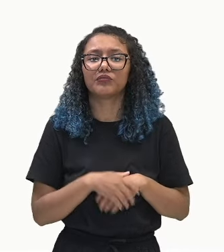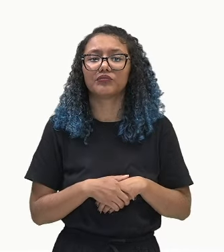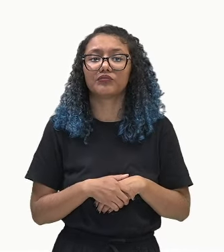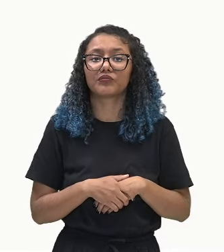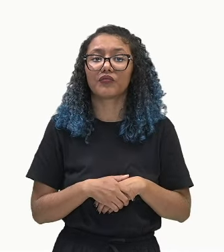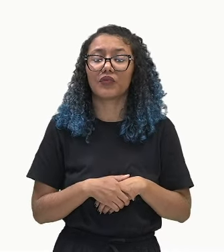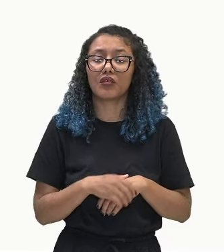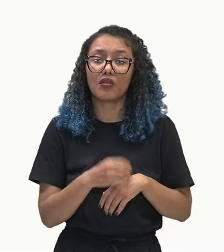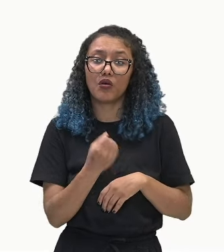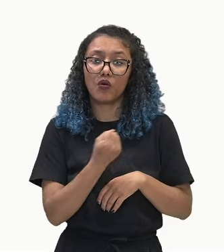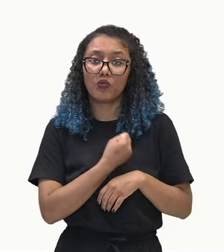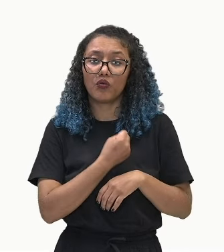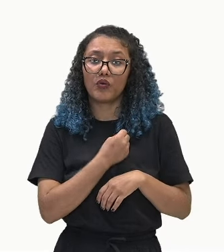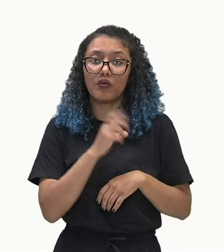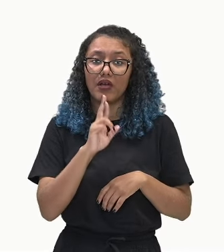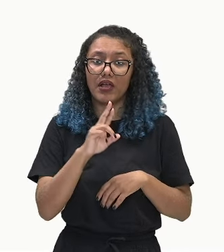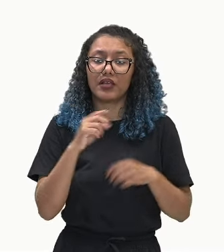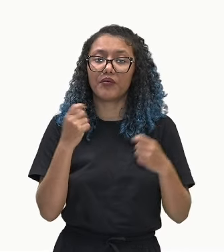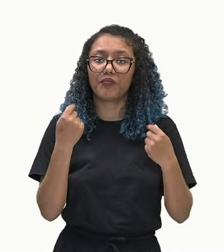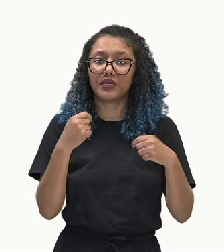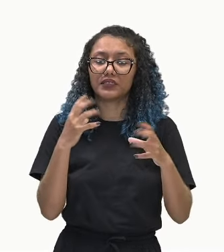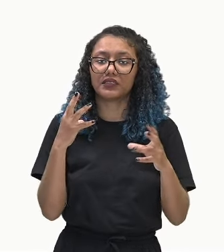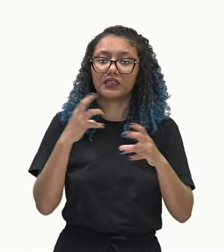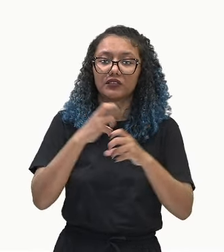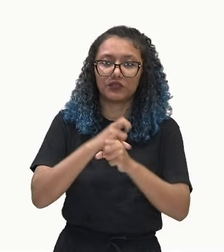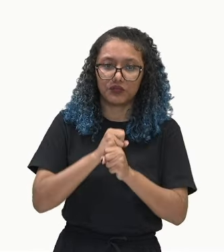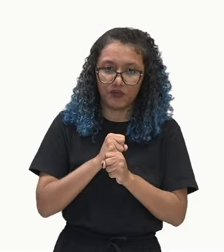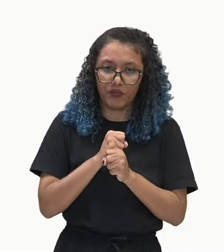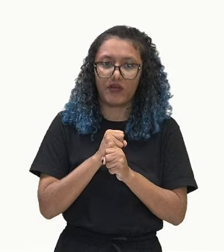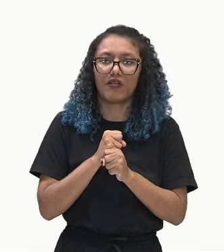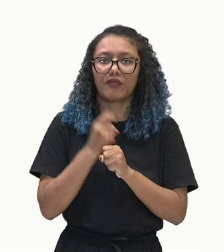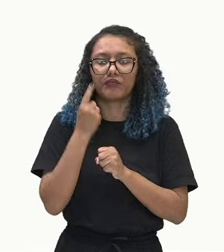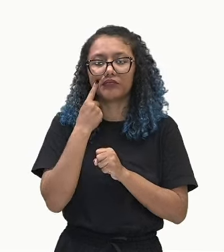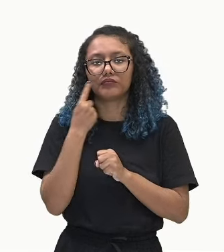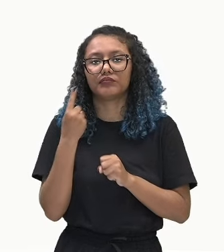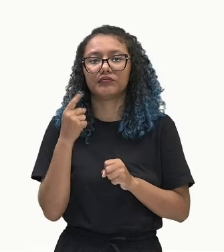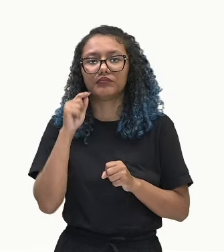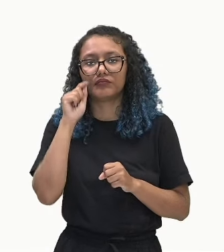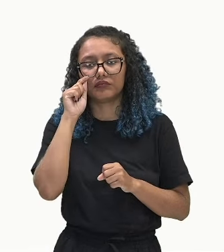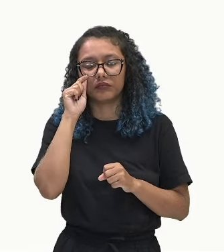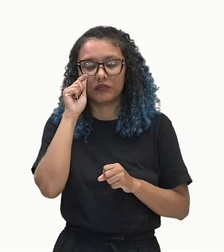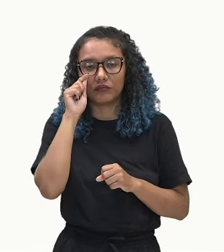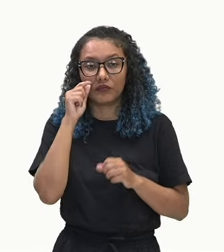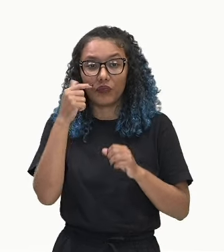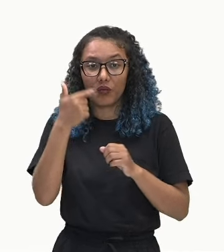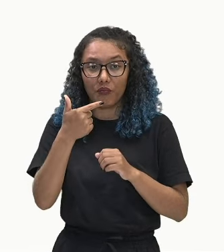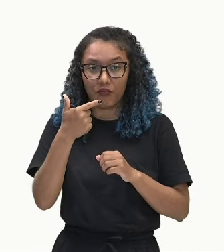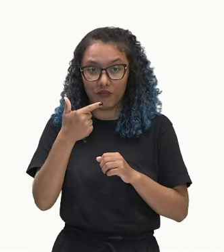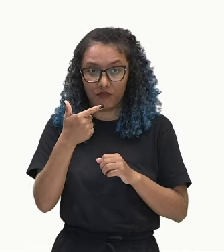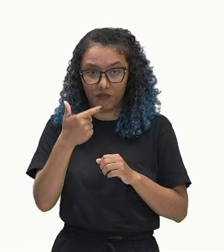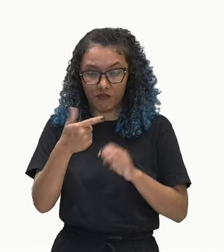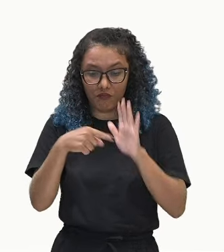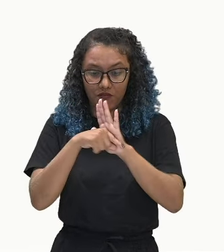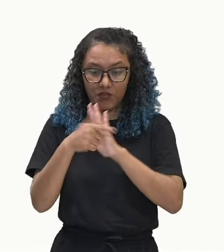para o próximo número. Então, vamos fazer menos 4 mais 2. Vai dar quanto?